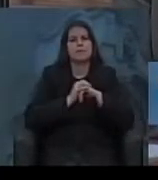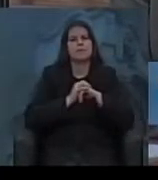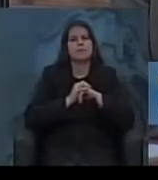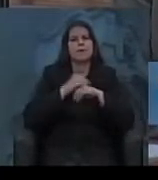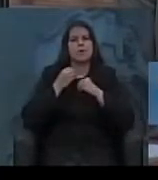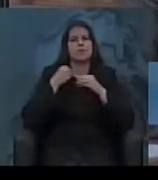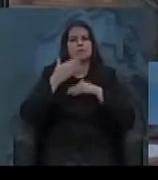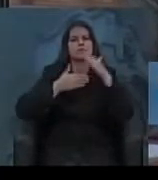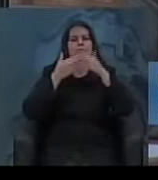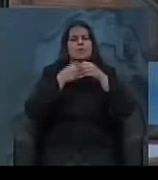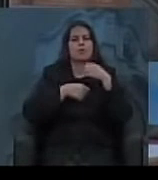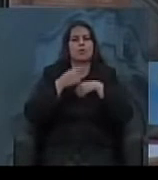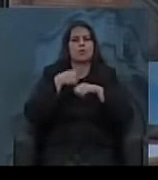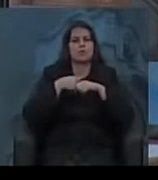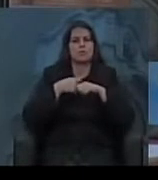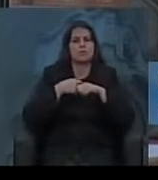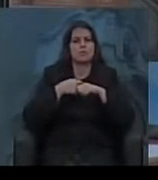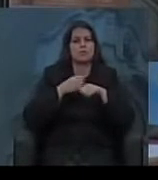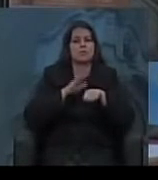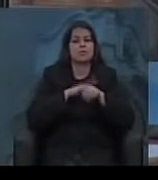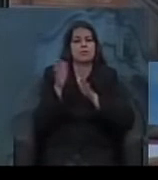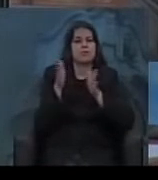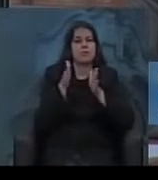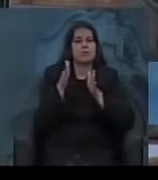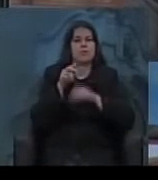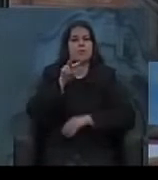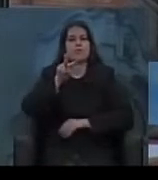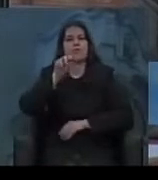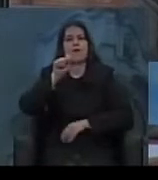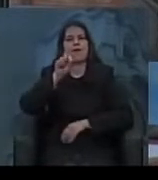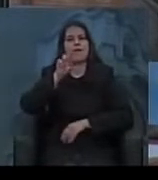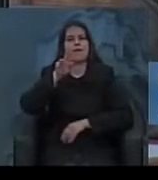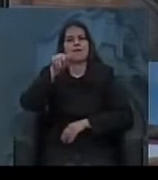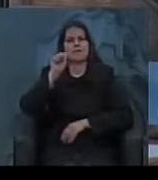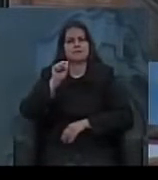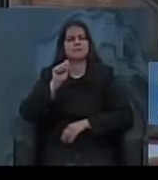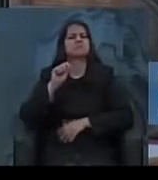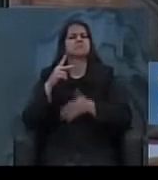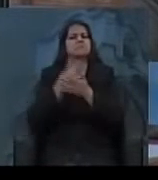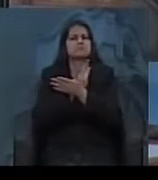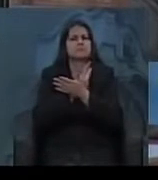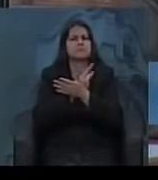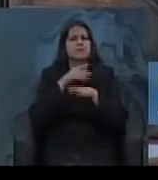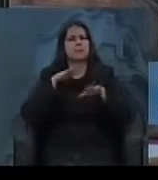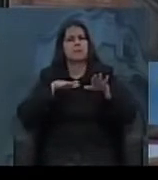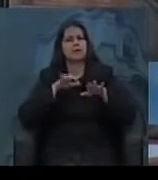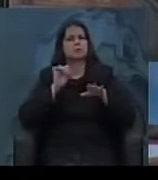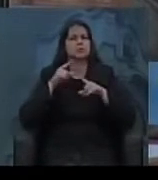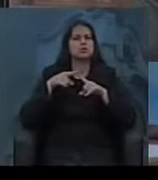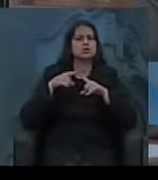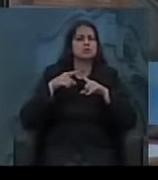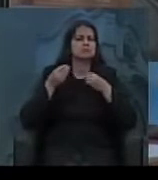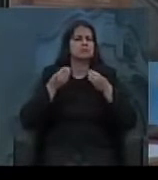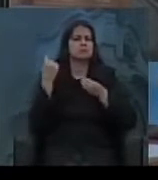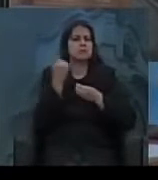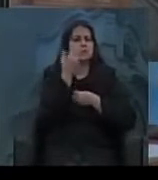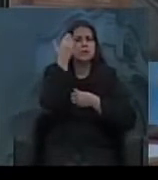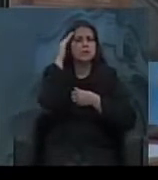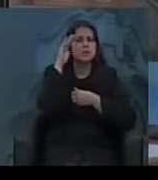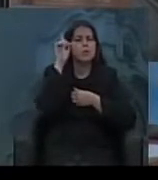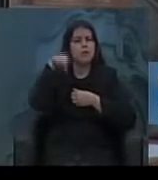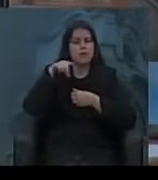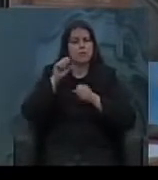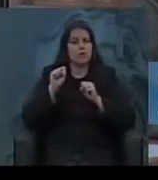sobre desenvolvimento econômico na Era Vargas. Notem que a Era Vargas, dependendo do tipo de entendimento que eu tenho,